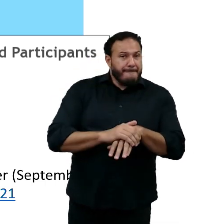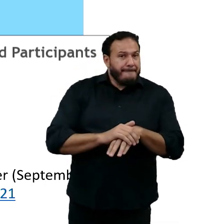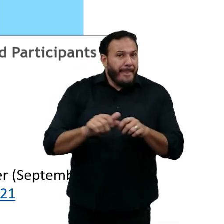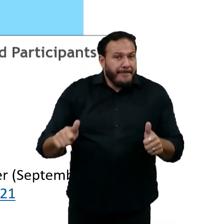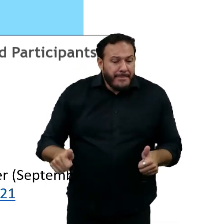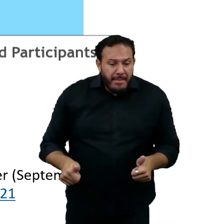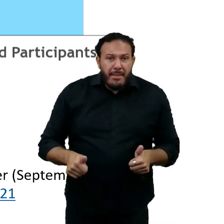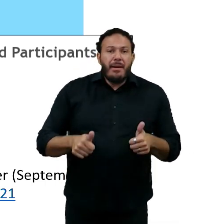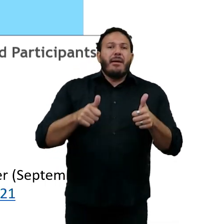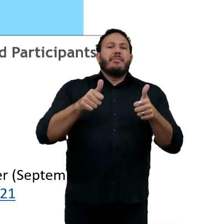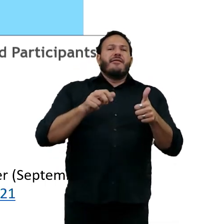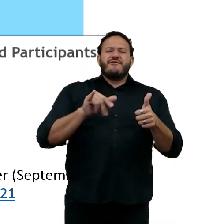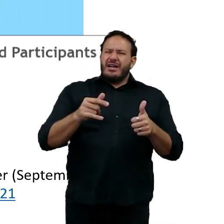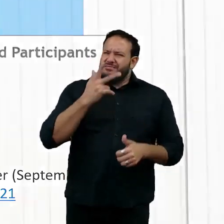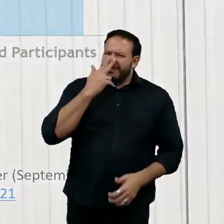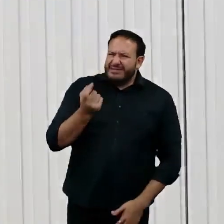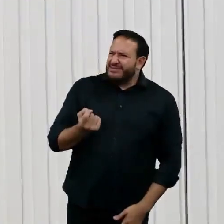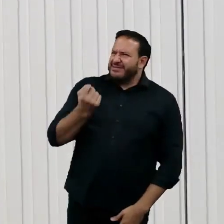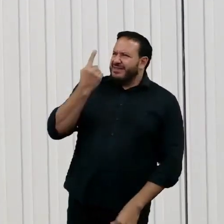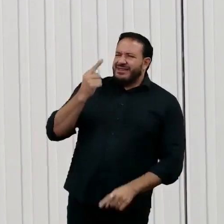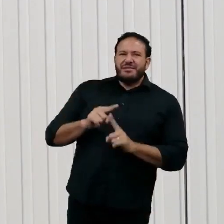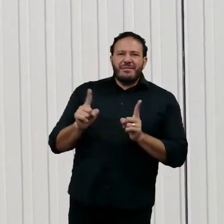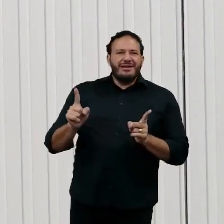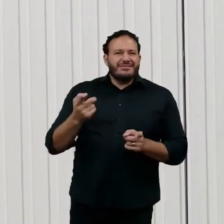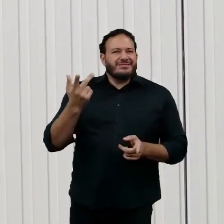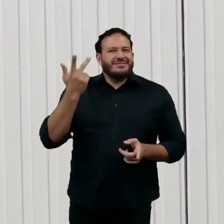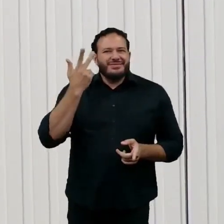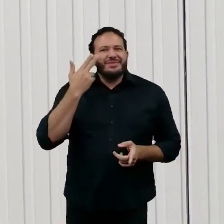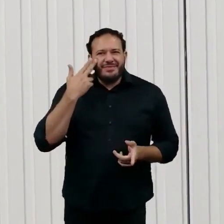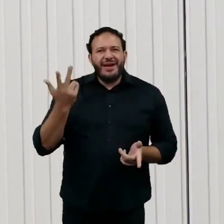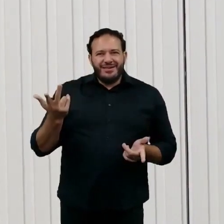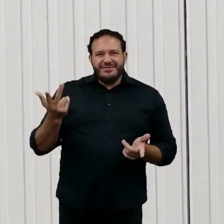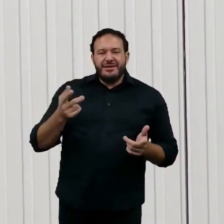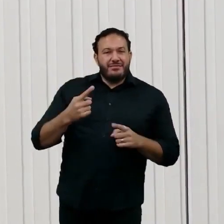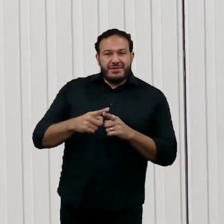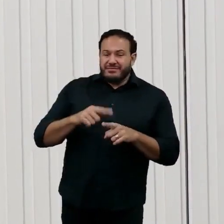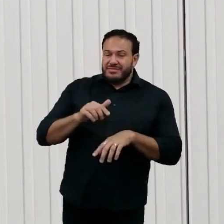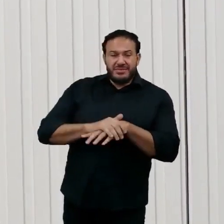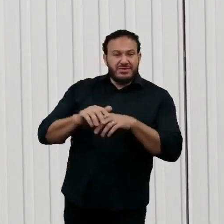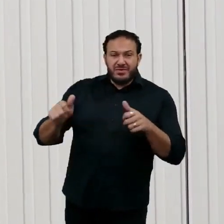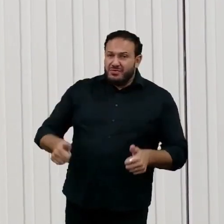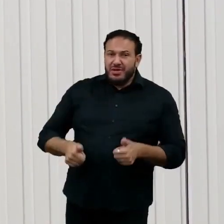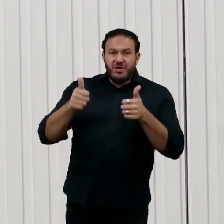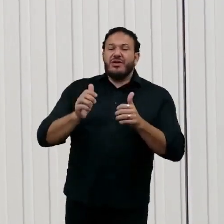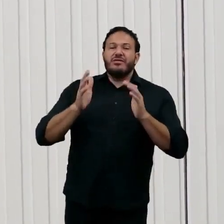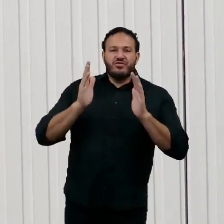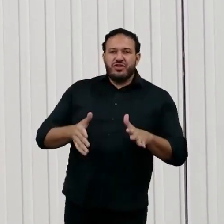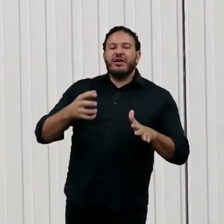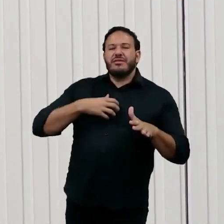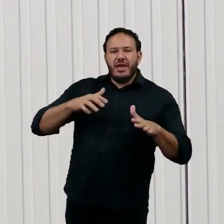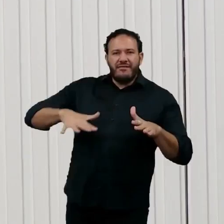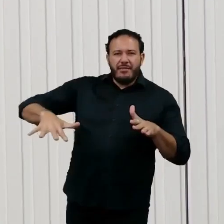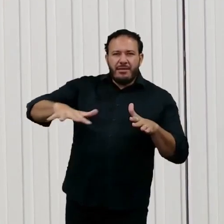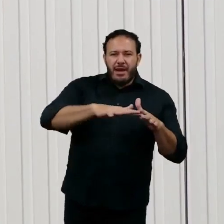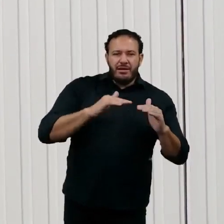que estavam acima. Parece estranho, mas é normal, porque os melhores já estavam no alto da escala,